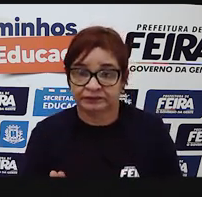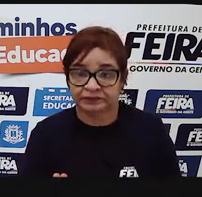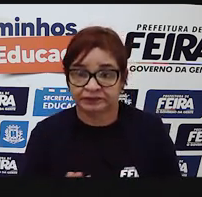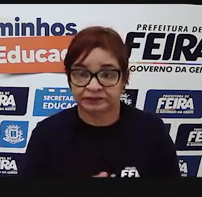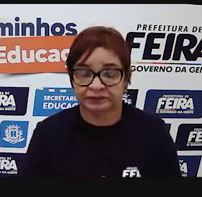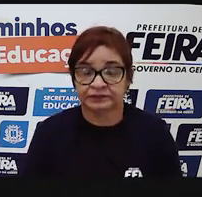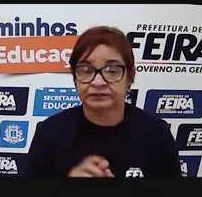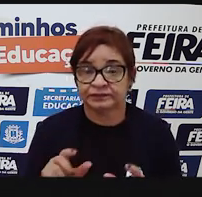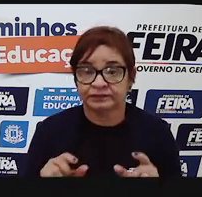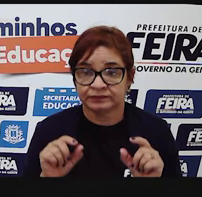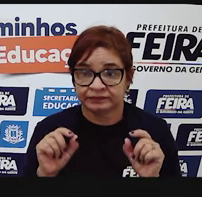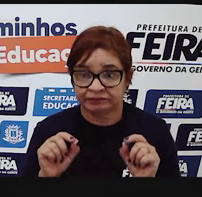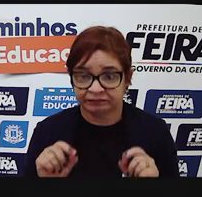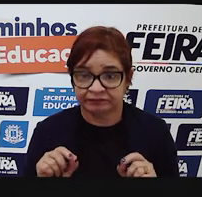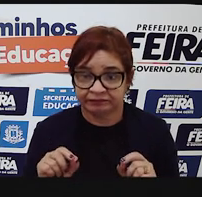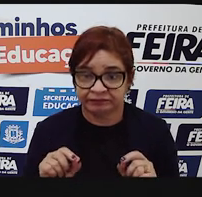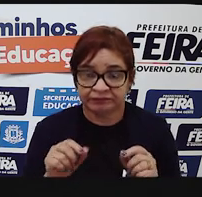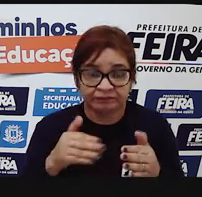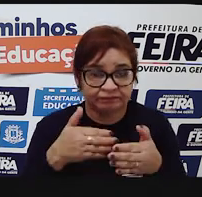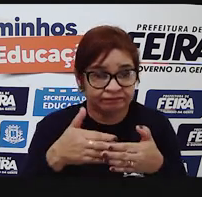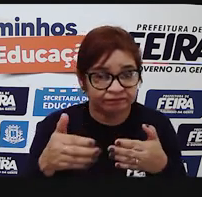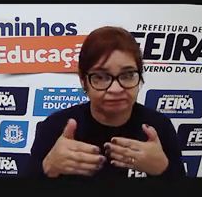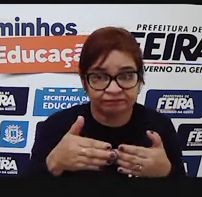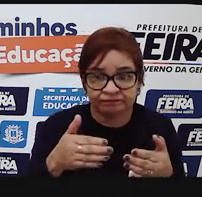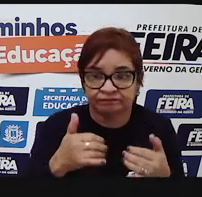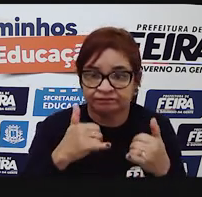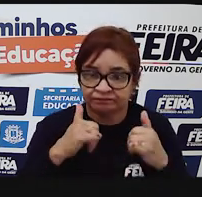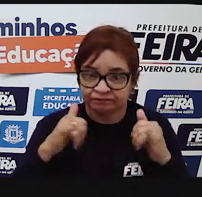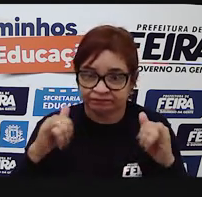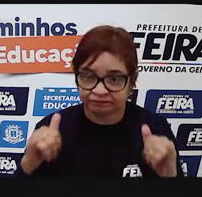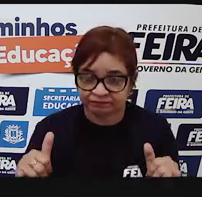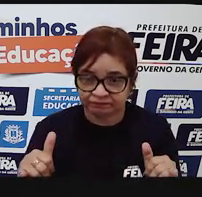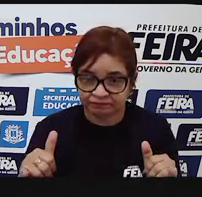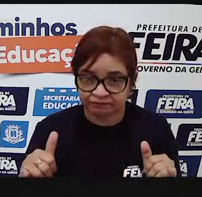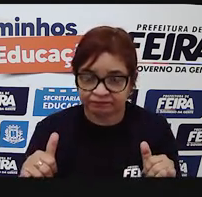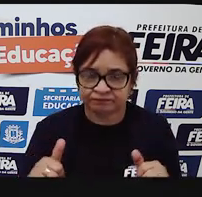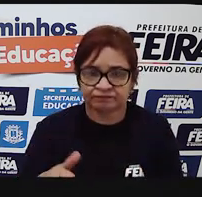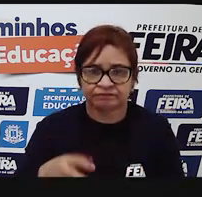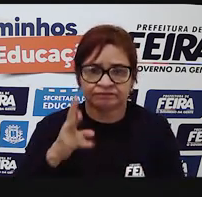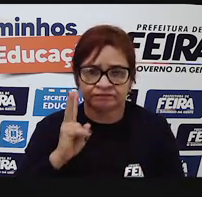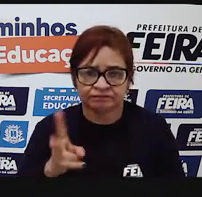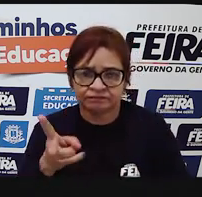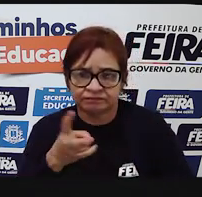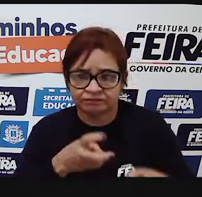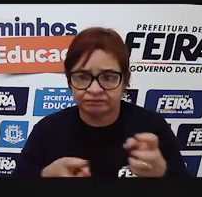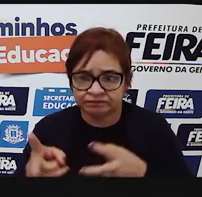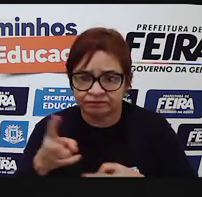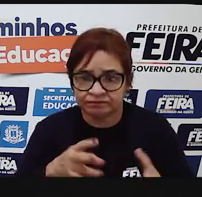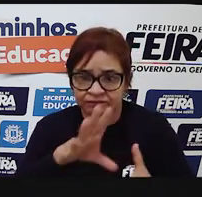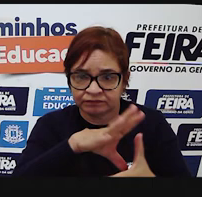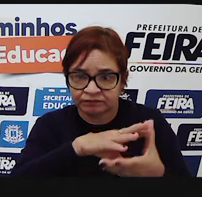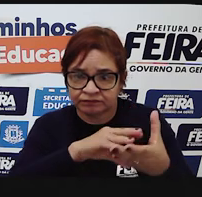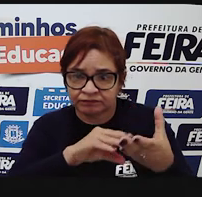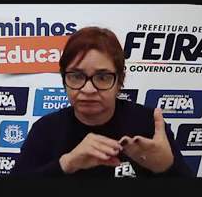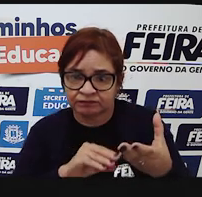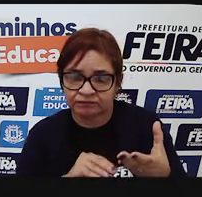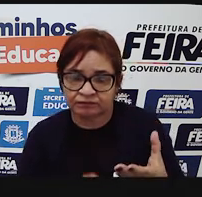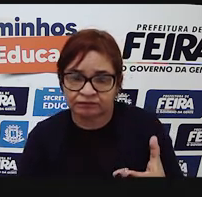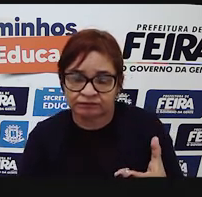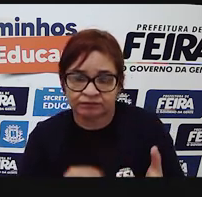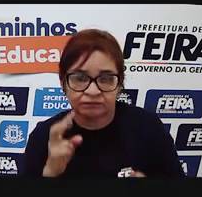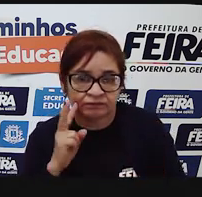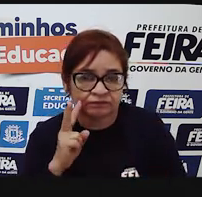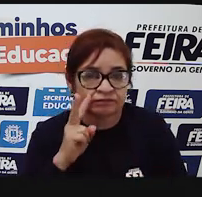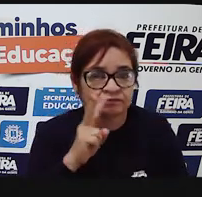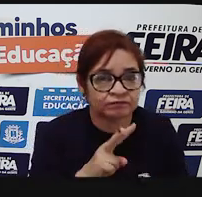é usada para se referir a qualquer informação que viralize, sendo copiada ou imitada